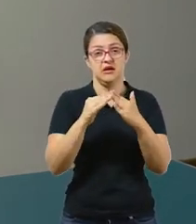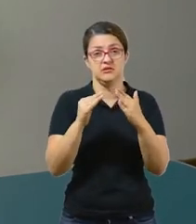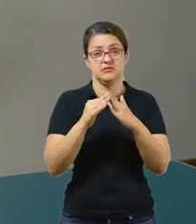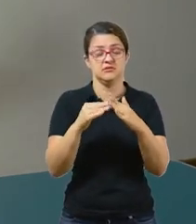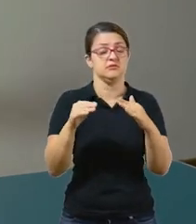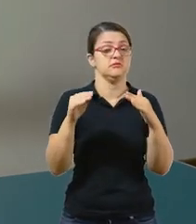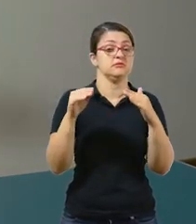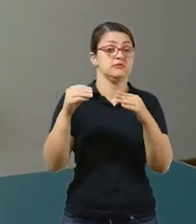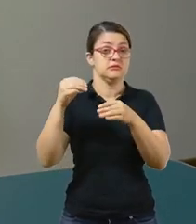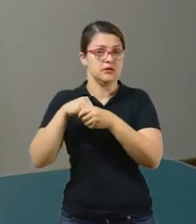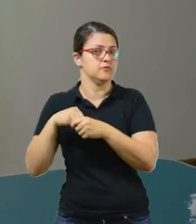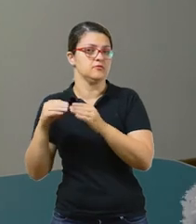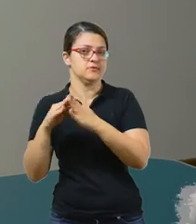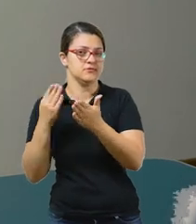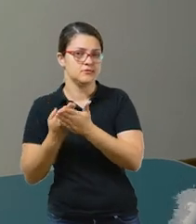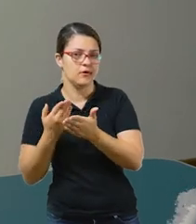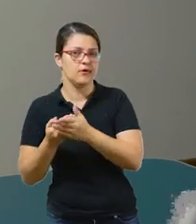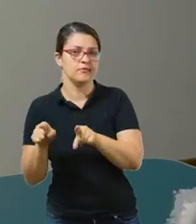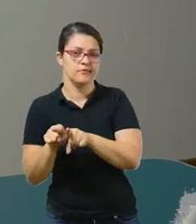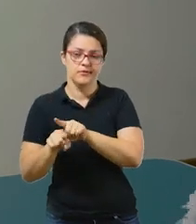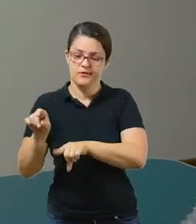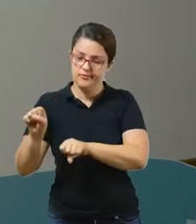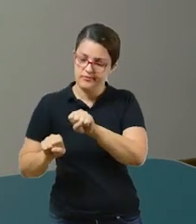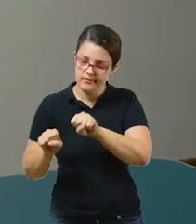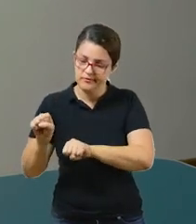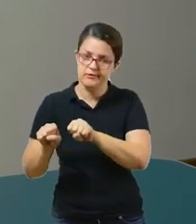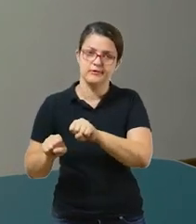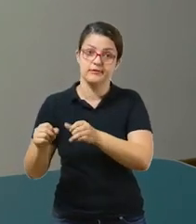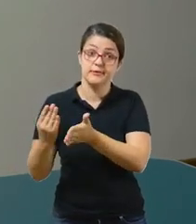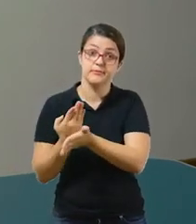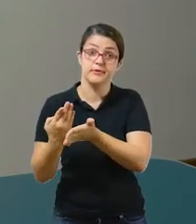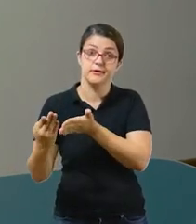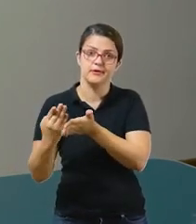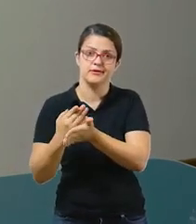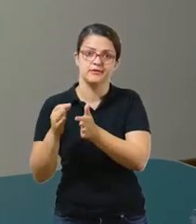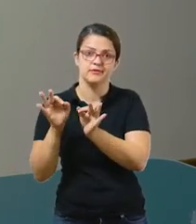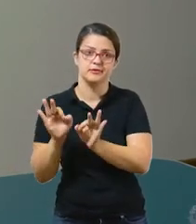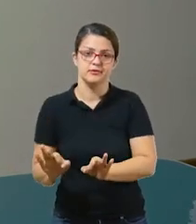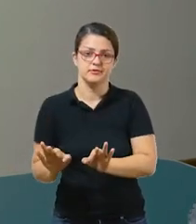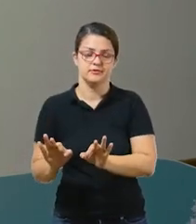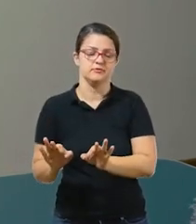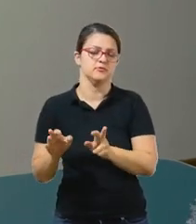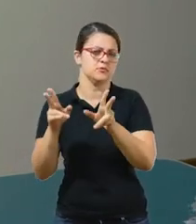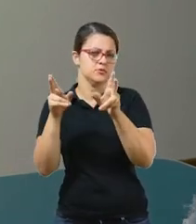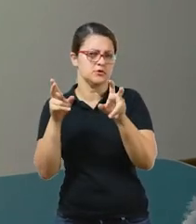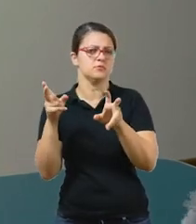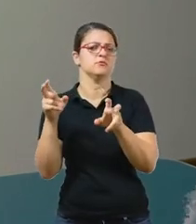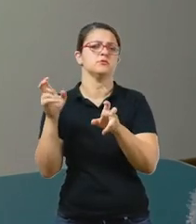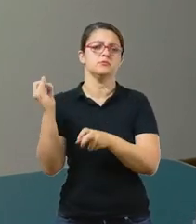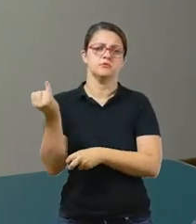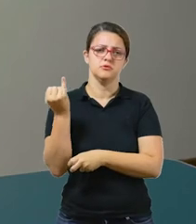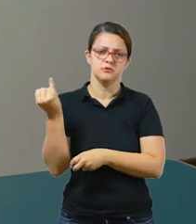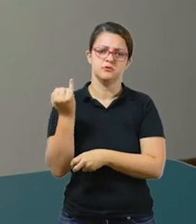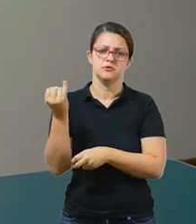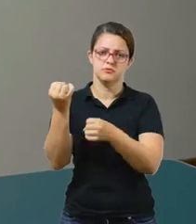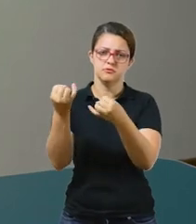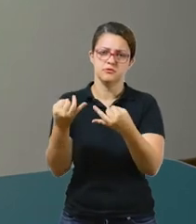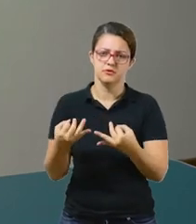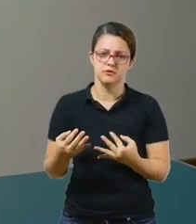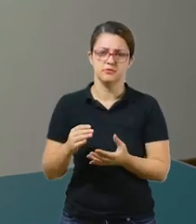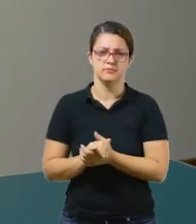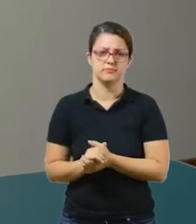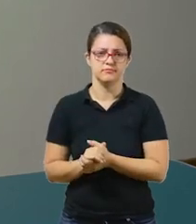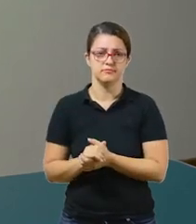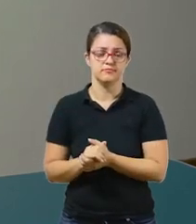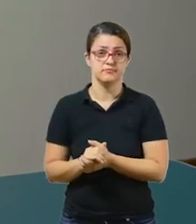todo mundo na escola, as empresas, realizarem essa separação desses materiais. Então por isso é um tema muito importante para a gente tratar. Nós